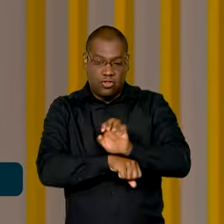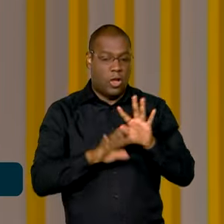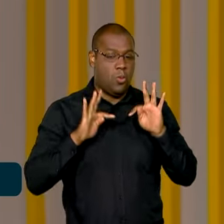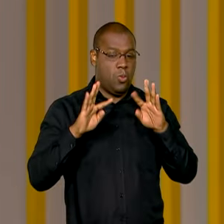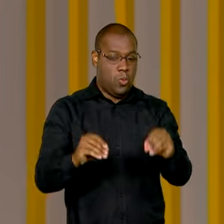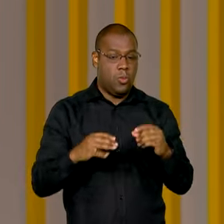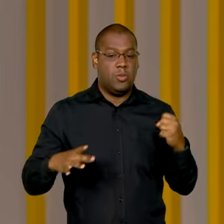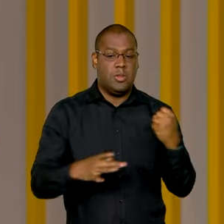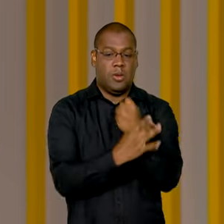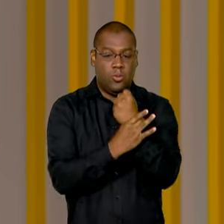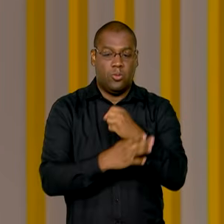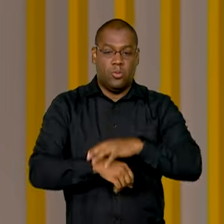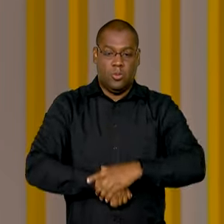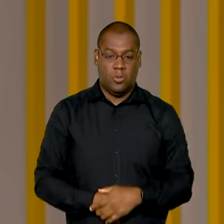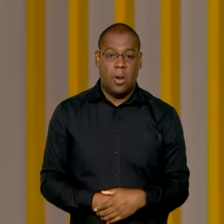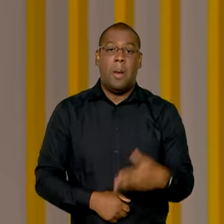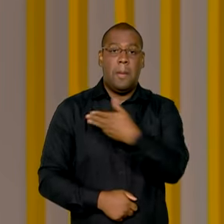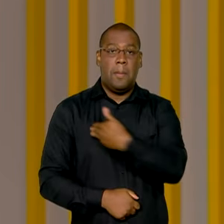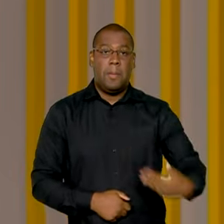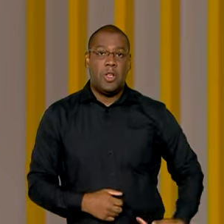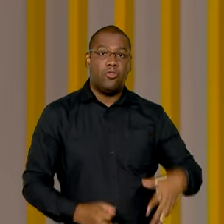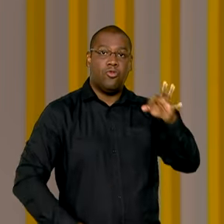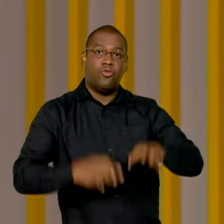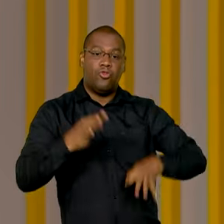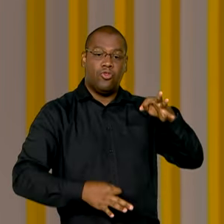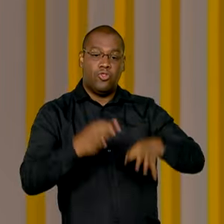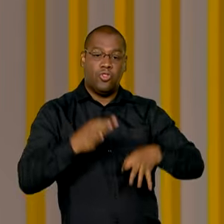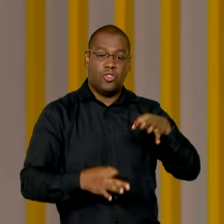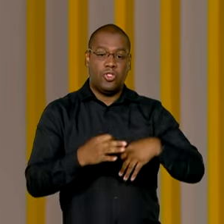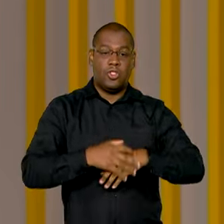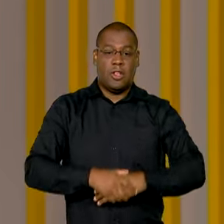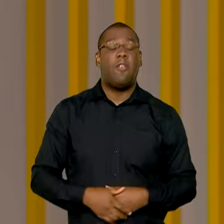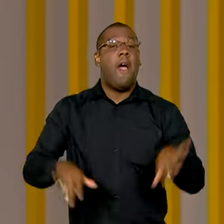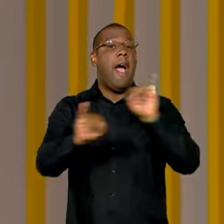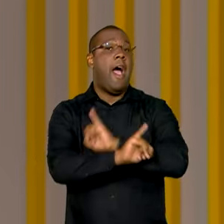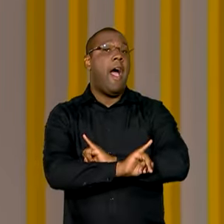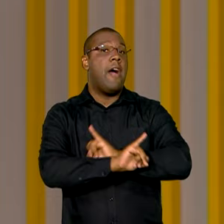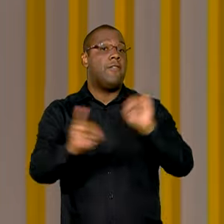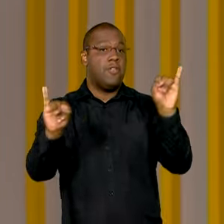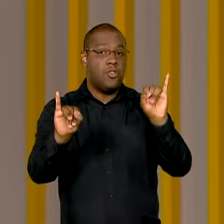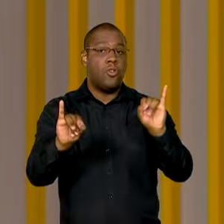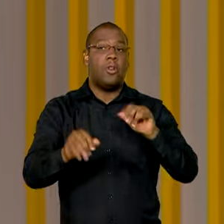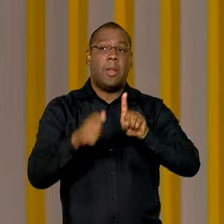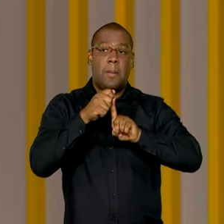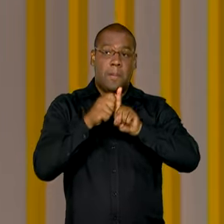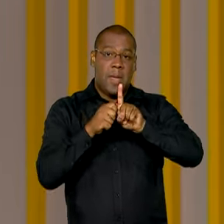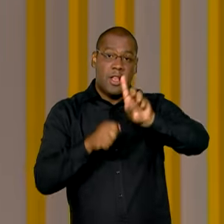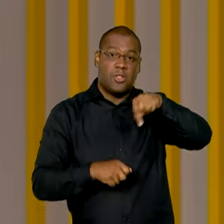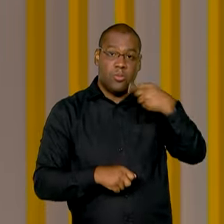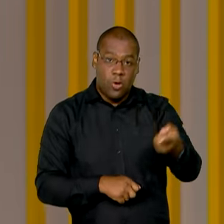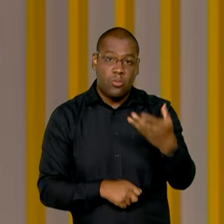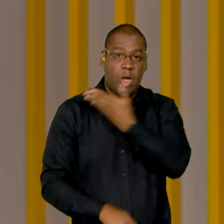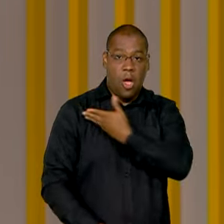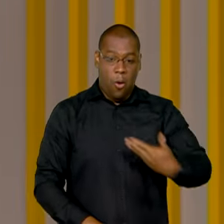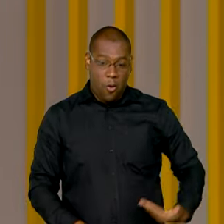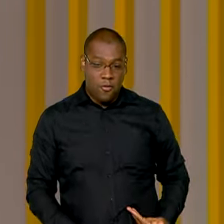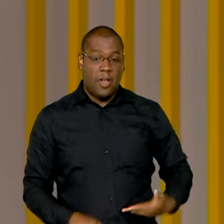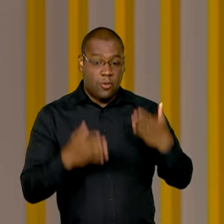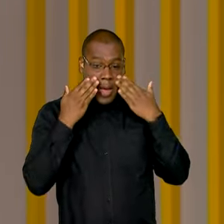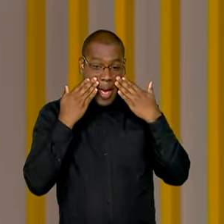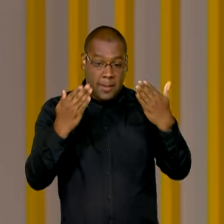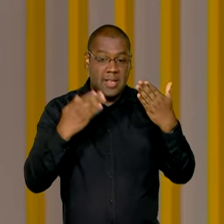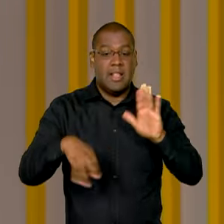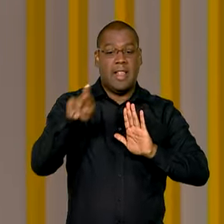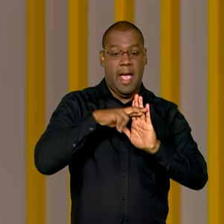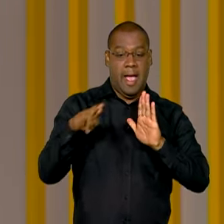E o ministro em exercício da Justiça e Segurança Pública anunciou que no mês que vem, o governo deve apresentar as diretrizes